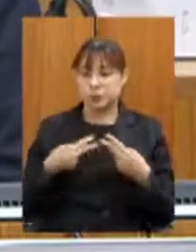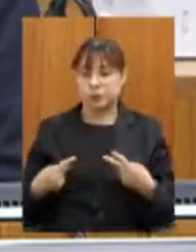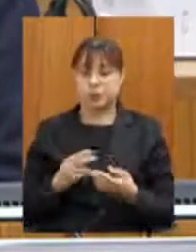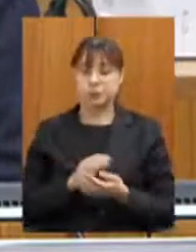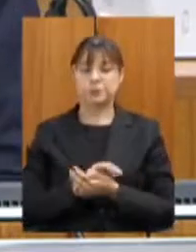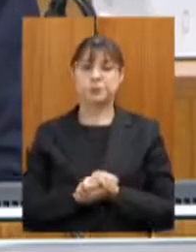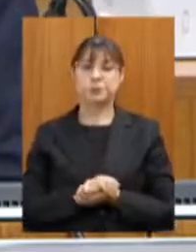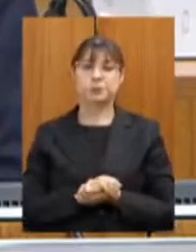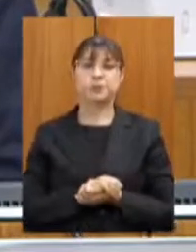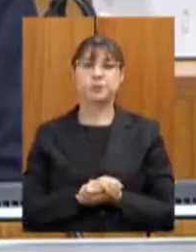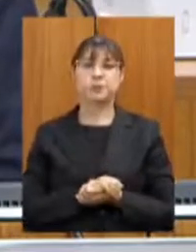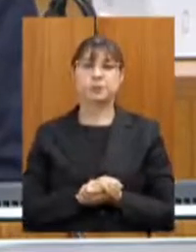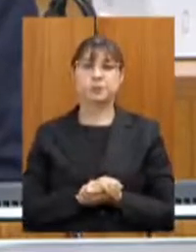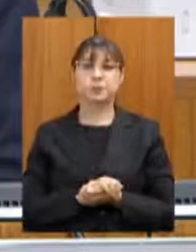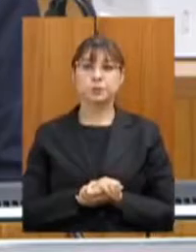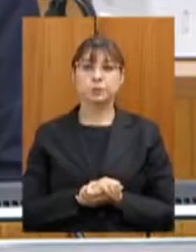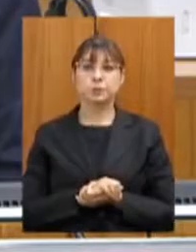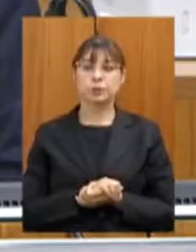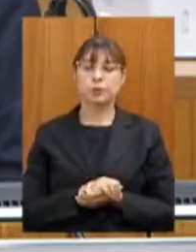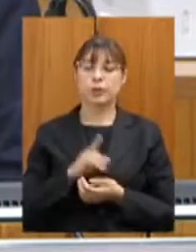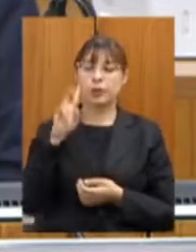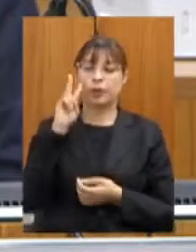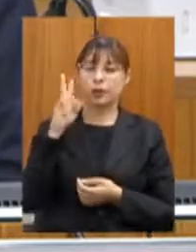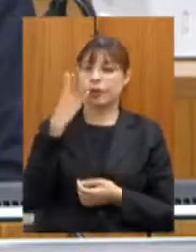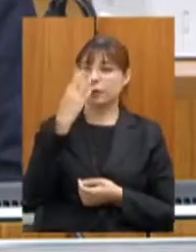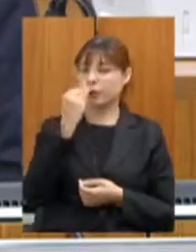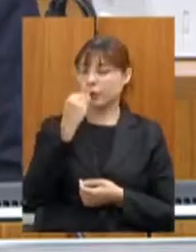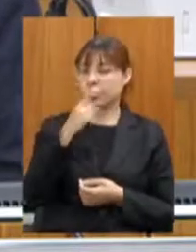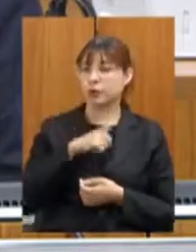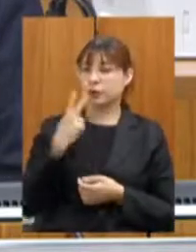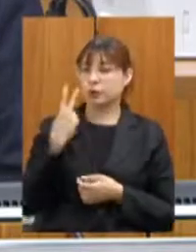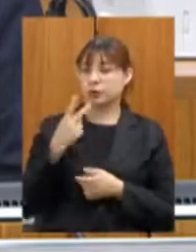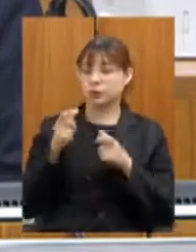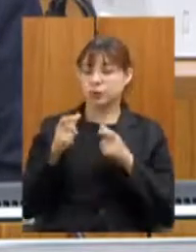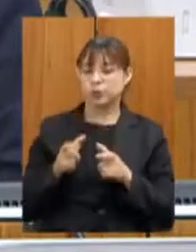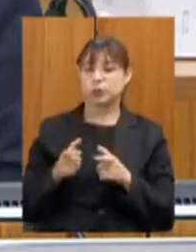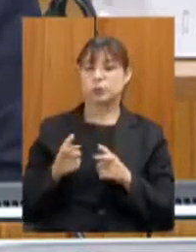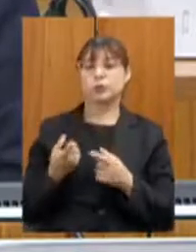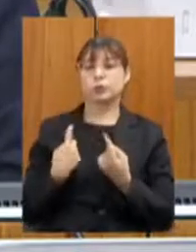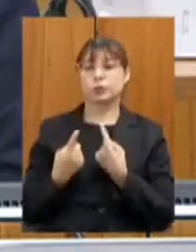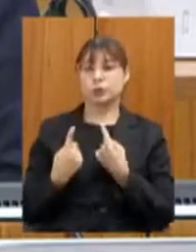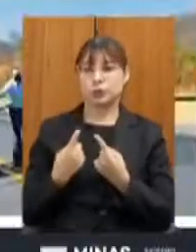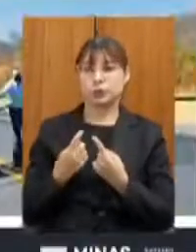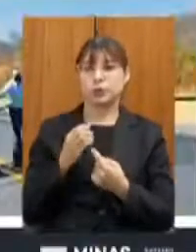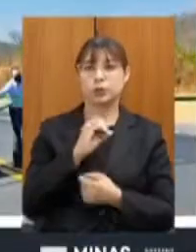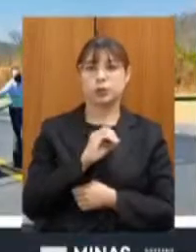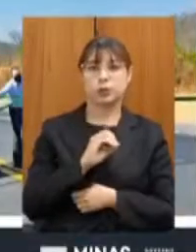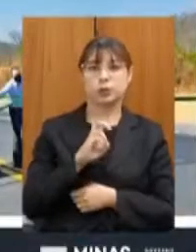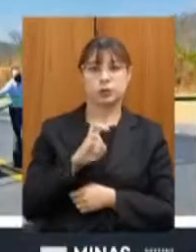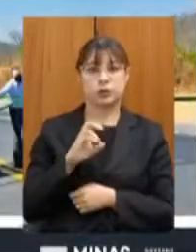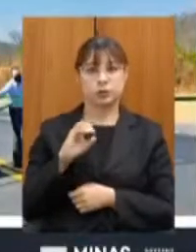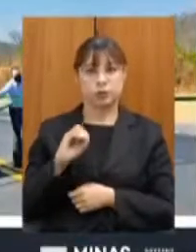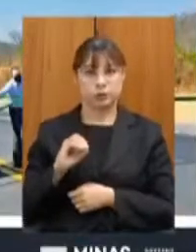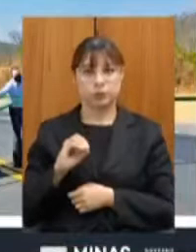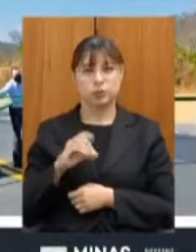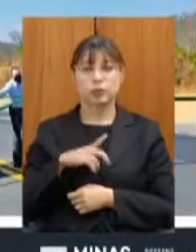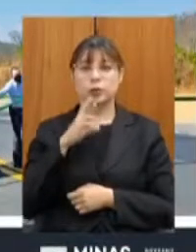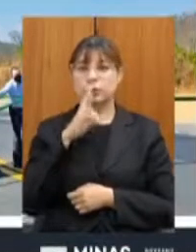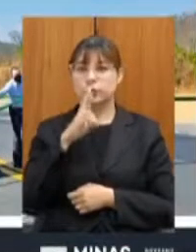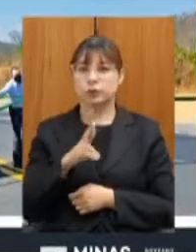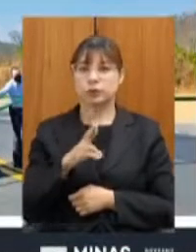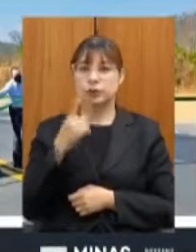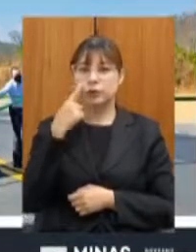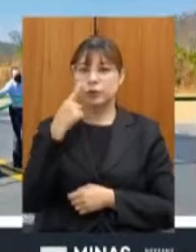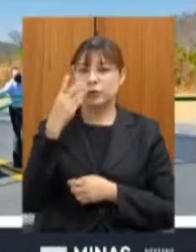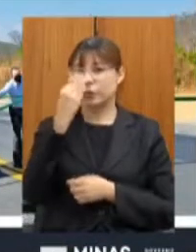aqui são fotos das nossas duas concessões rodoviárias, como eu disse, a 0,50, com os resultados. Ali,